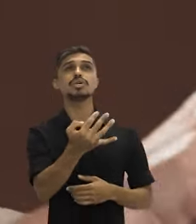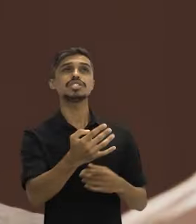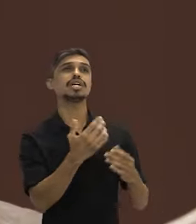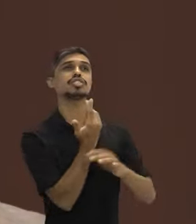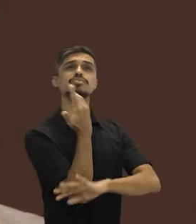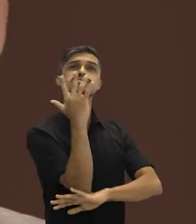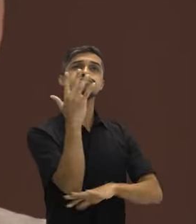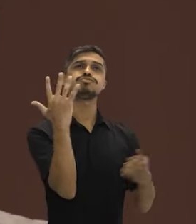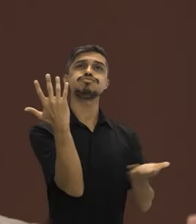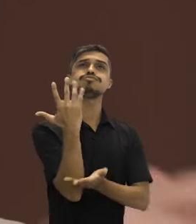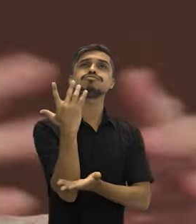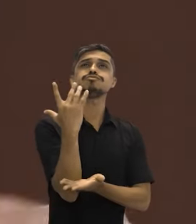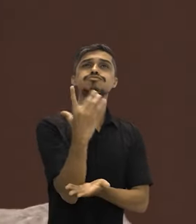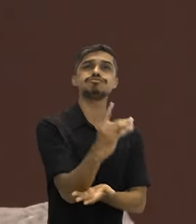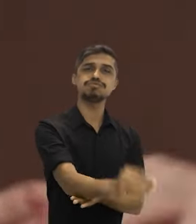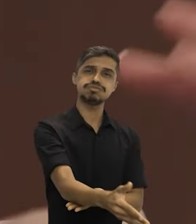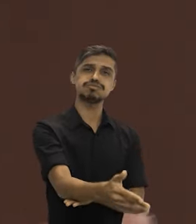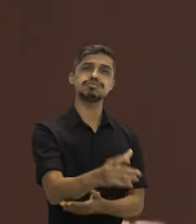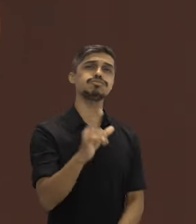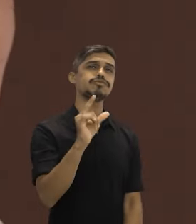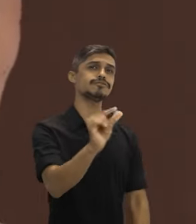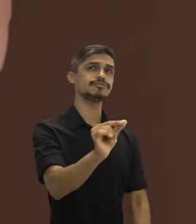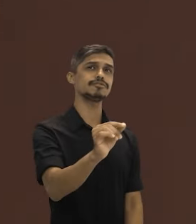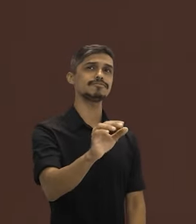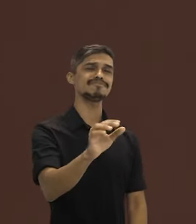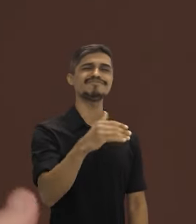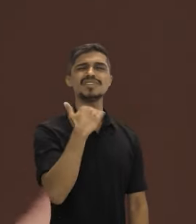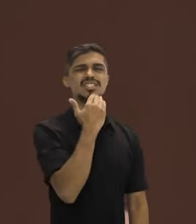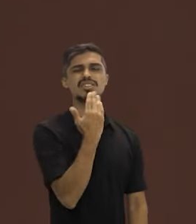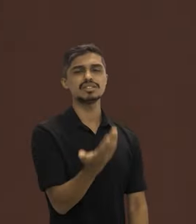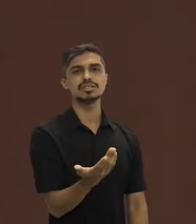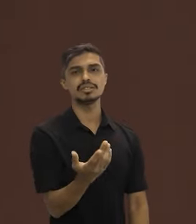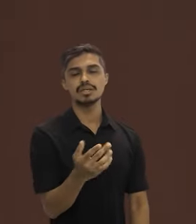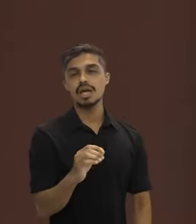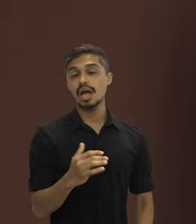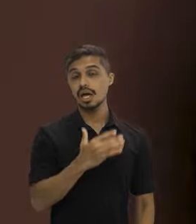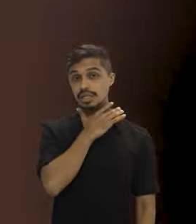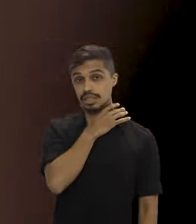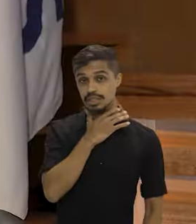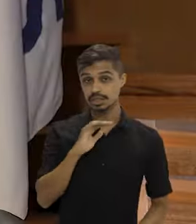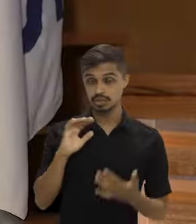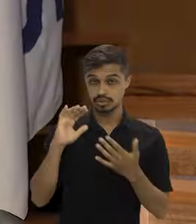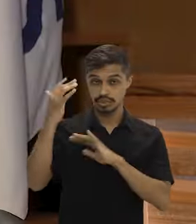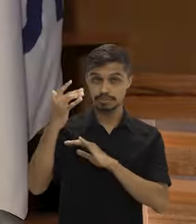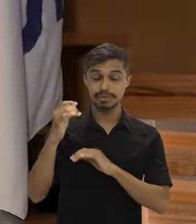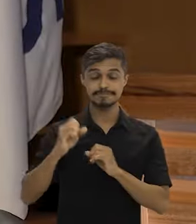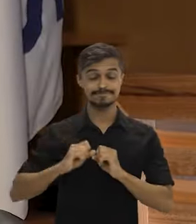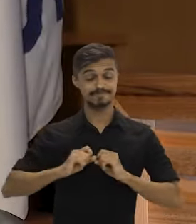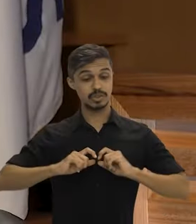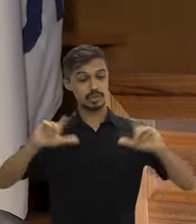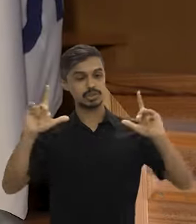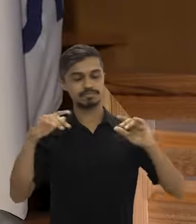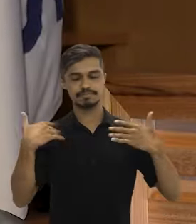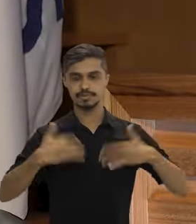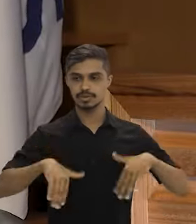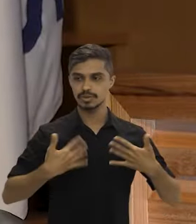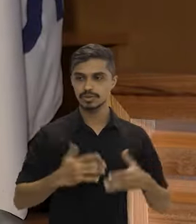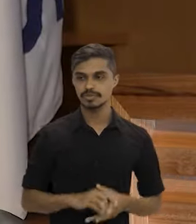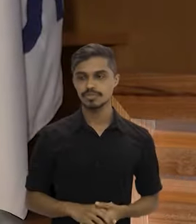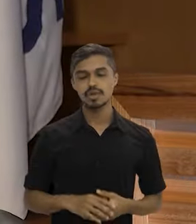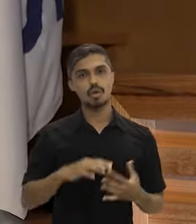reduzir o desmatamento, ou nós vamos reduzir as emissões. A crise climática avançou muito.